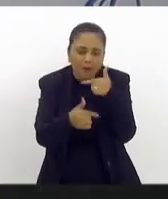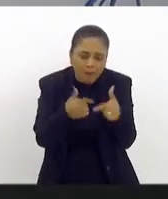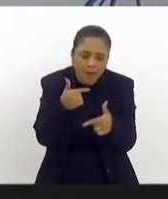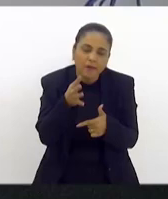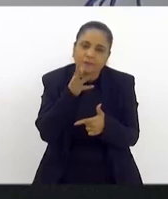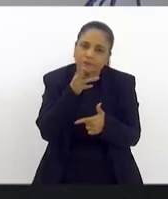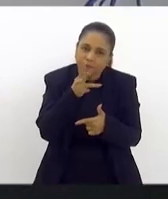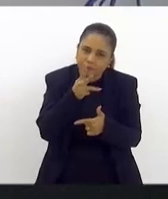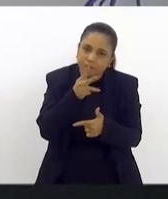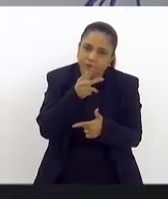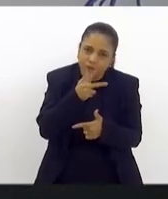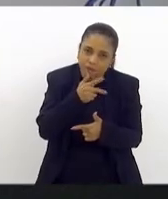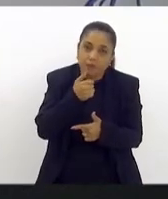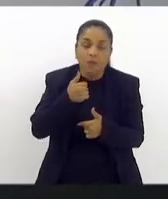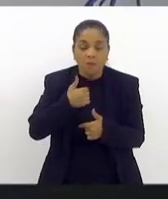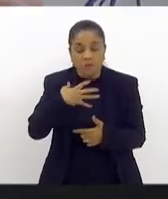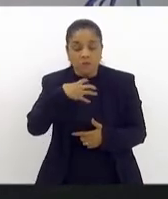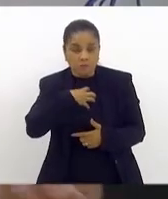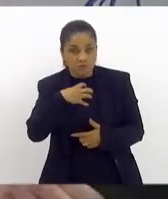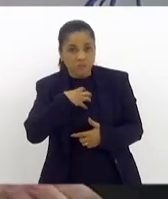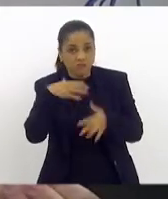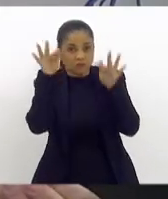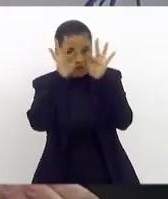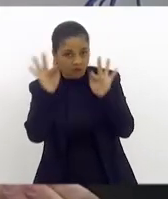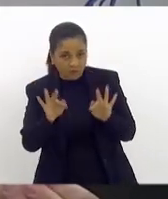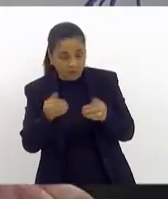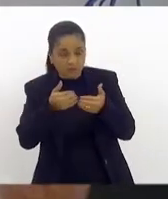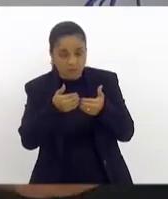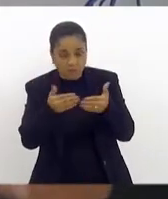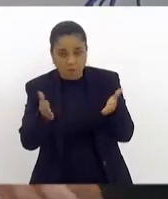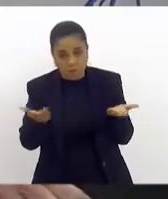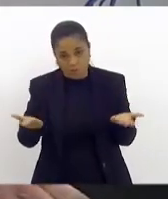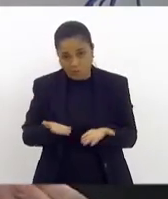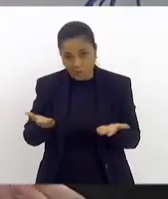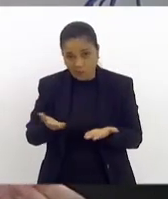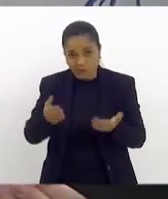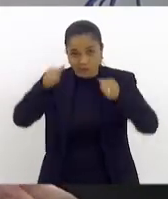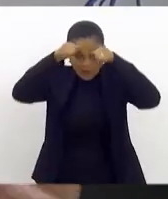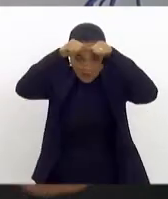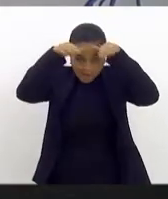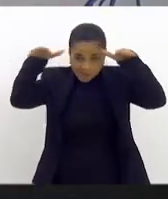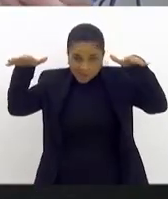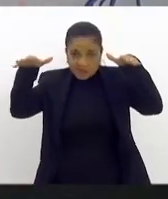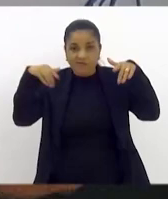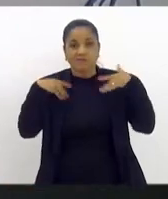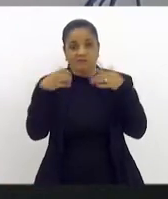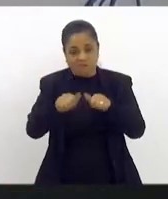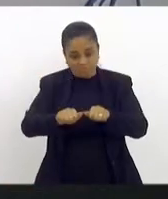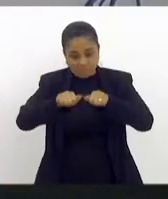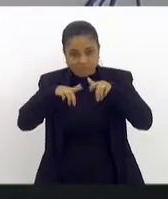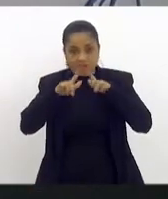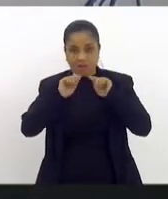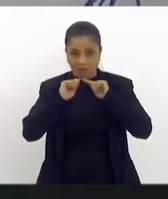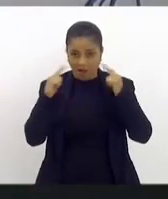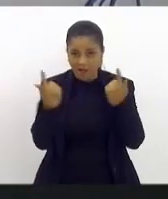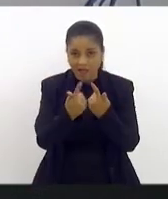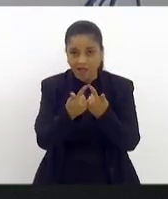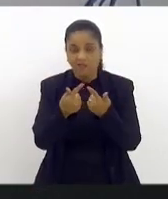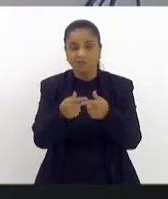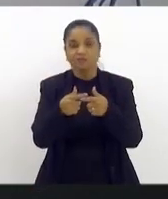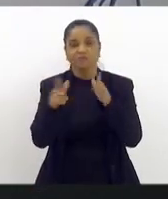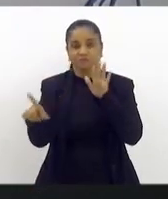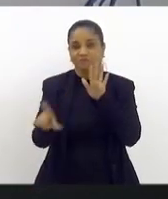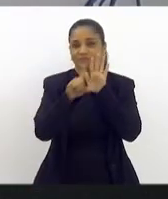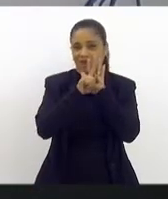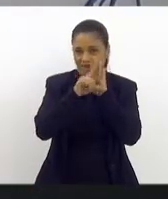Mas eu fico muito feliz de ter essa porta aberta para autismo nessa casa de leis que nós